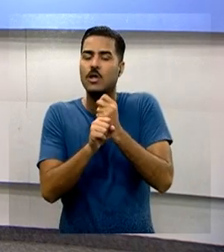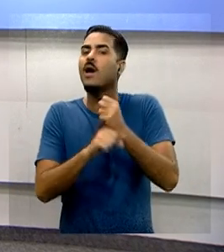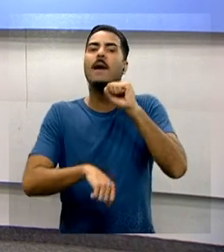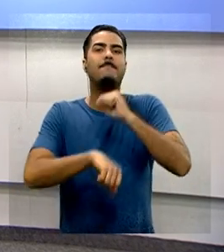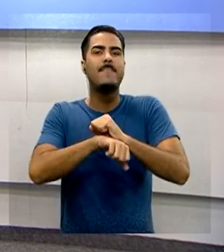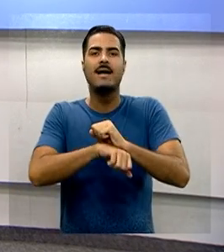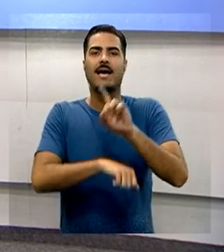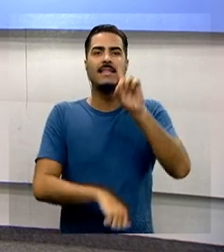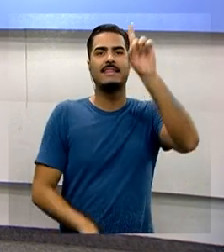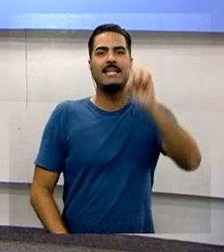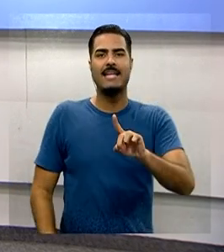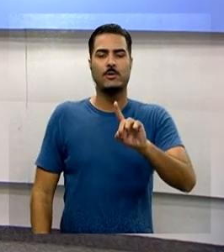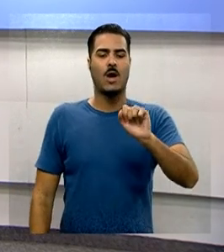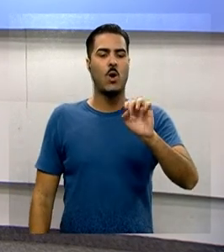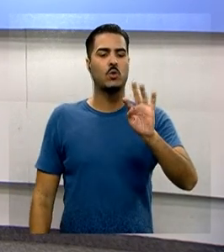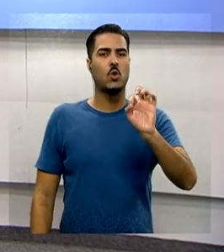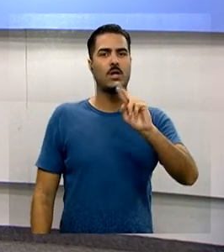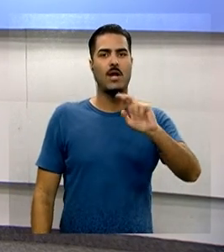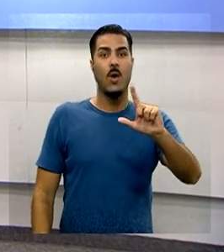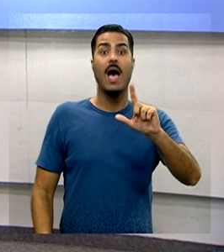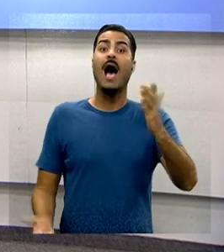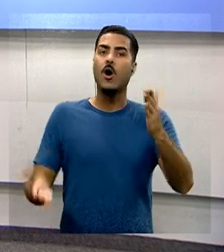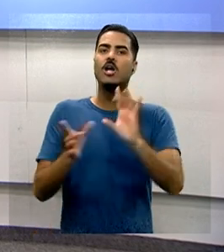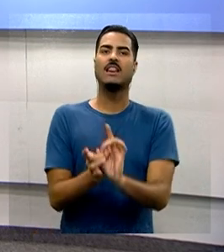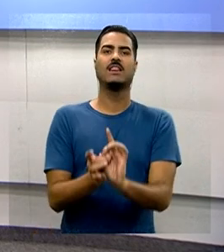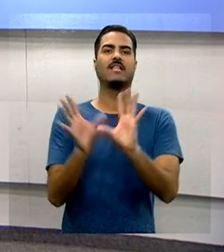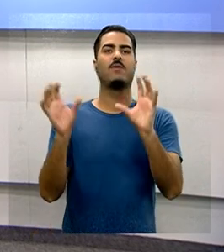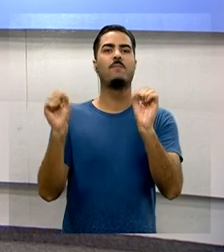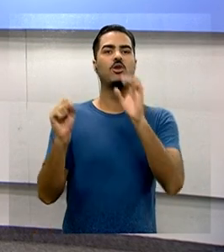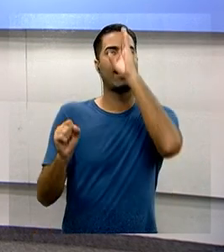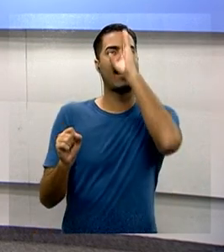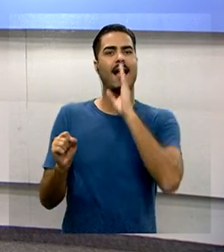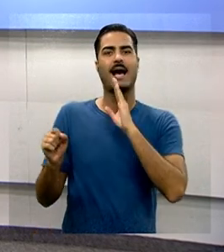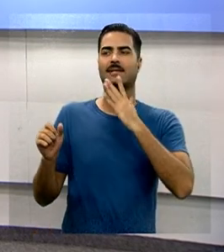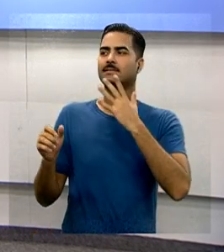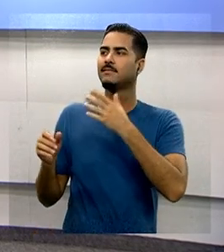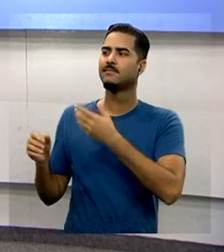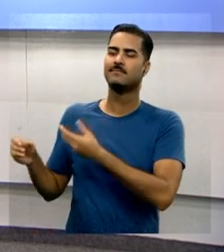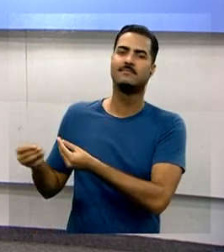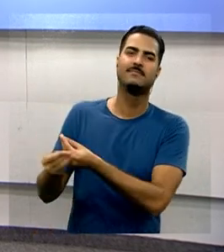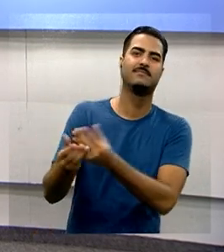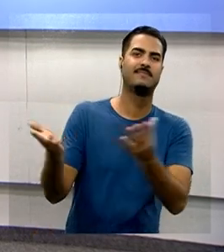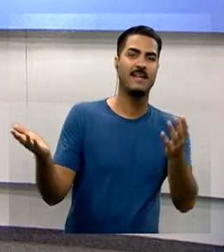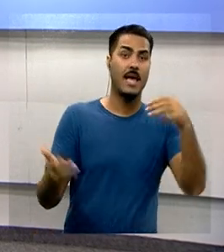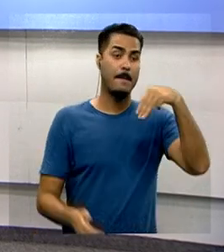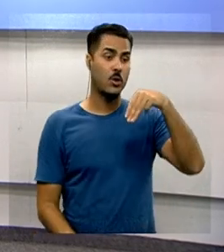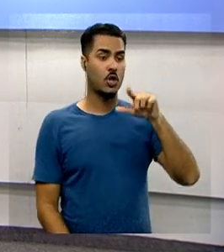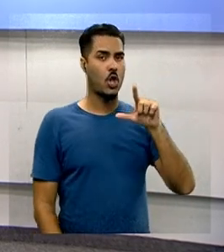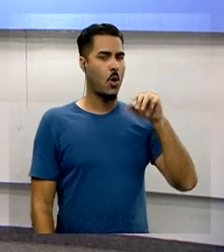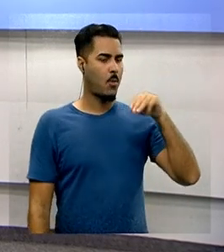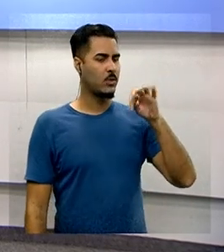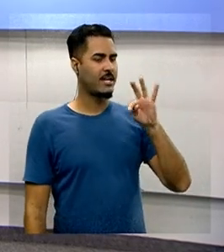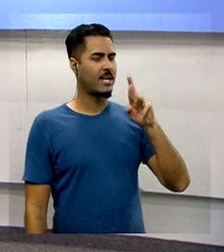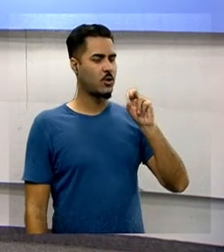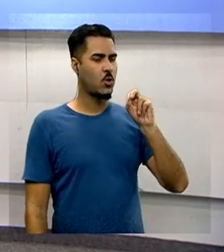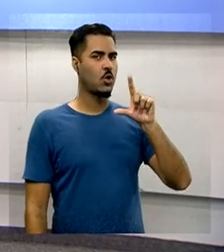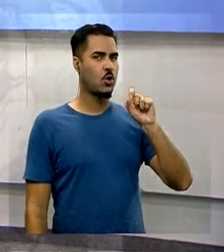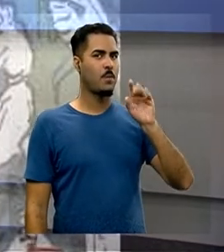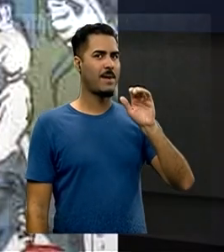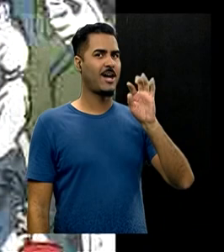autorais e podem ser distribuídas de forma gratuita. No Brasil, a obra de Monteiro Lobato caiu em domínio público este ano.